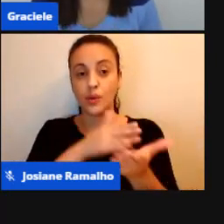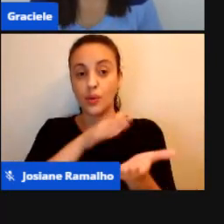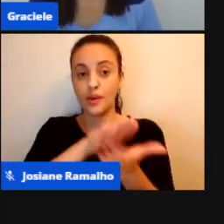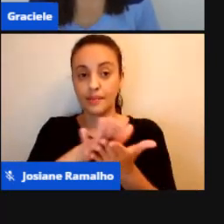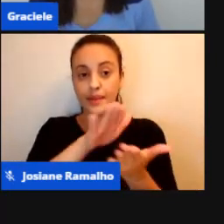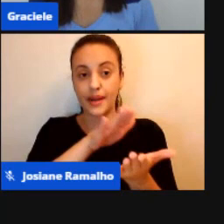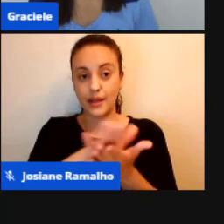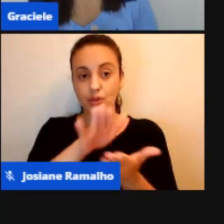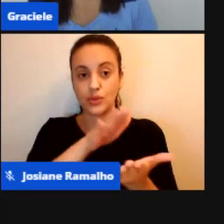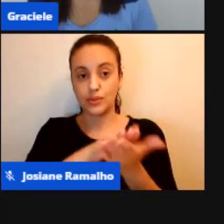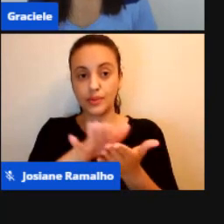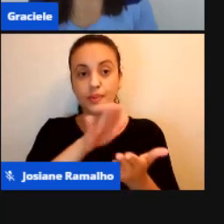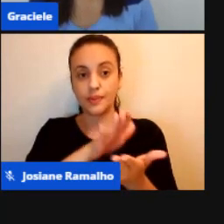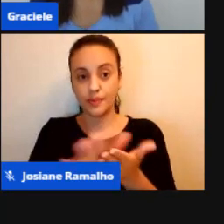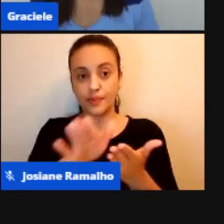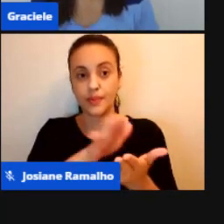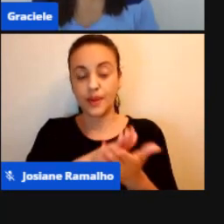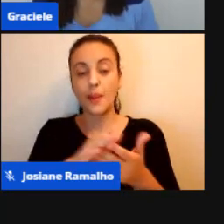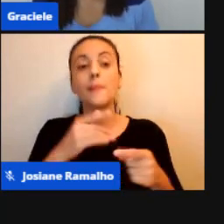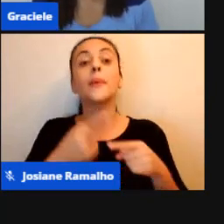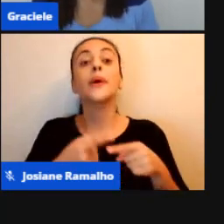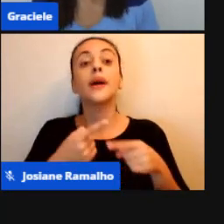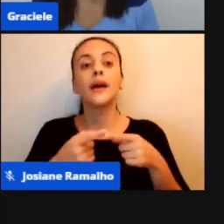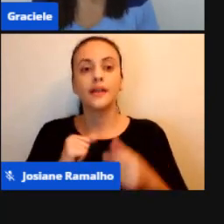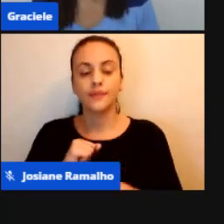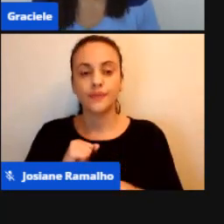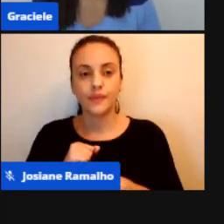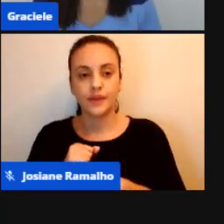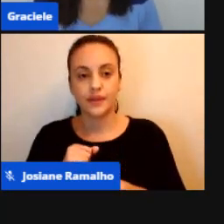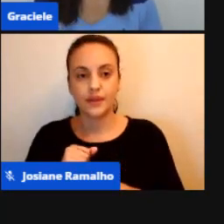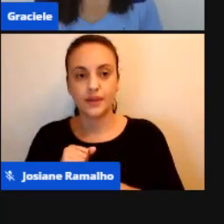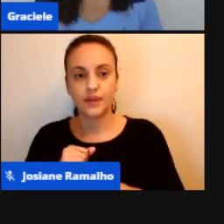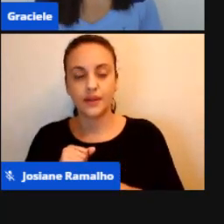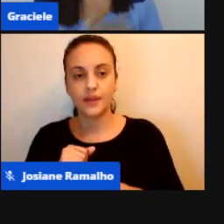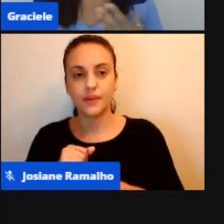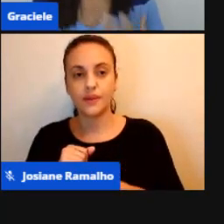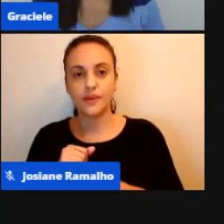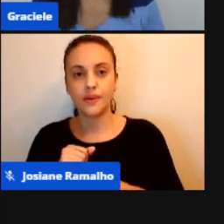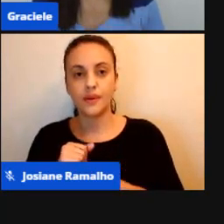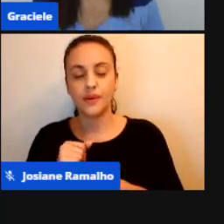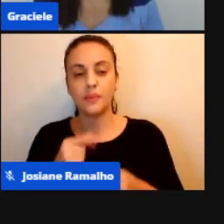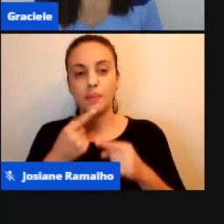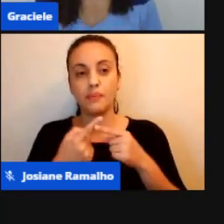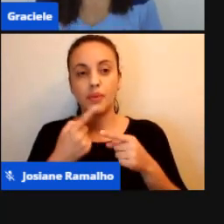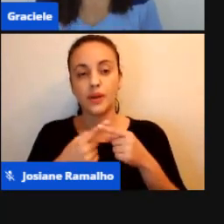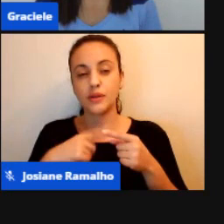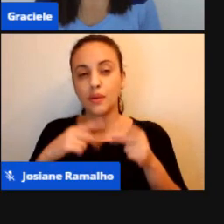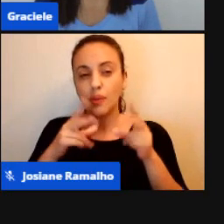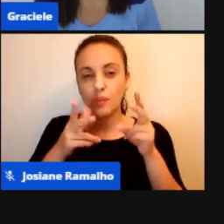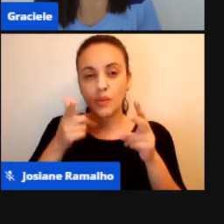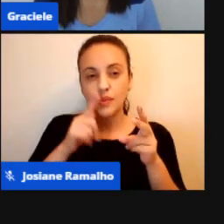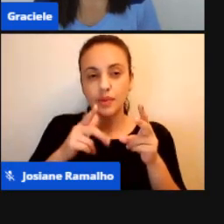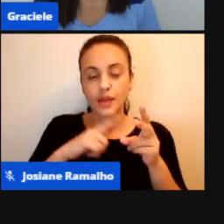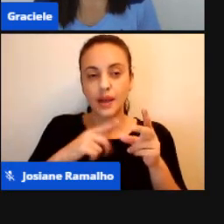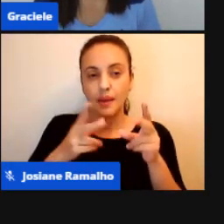Por quê? Porque nós temos a percepção, nós temos